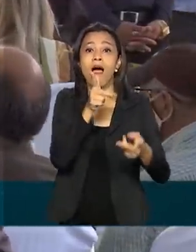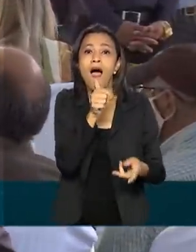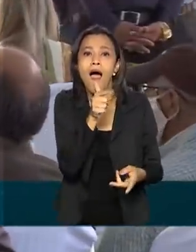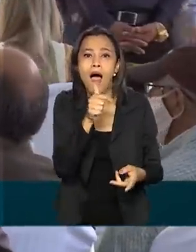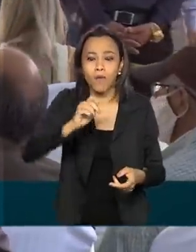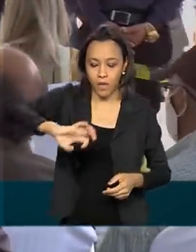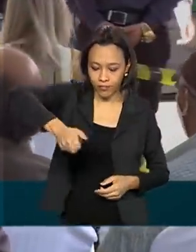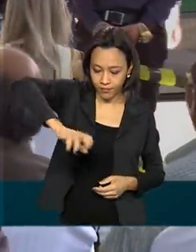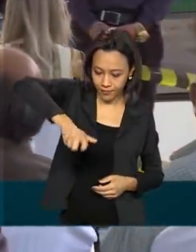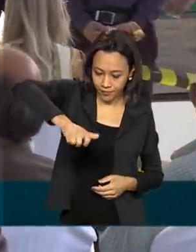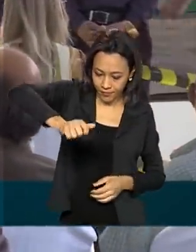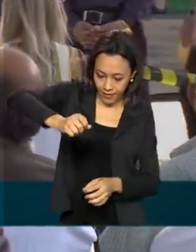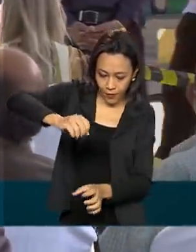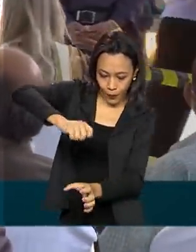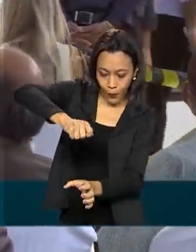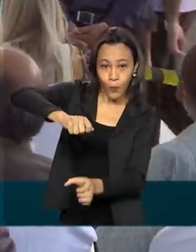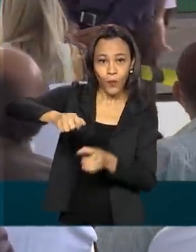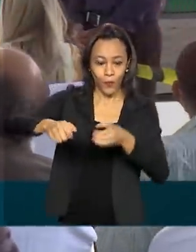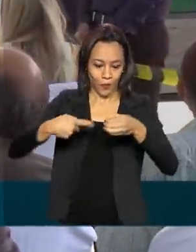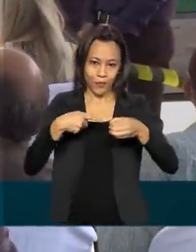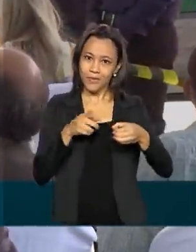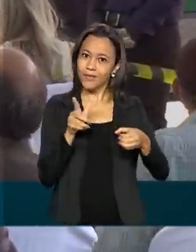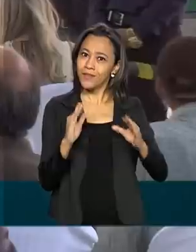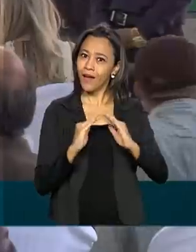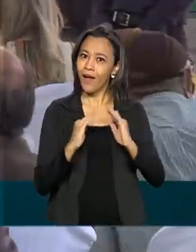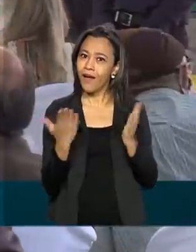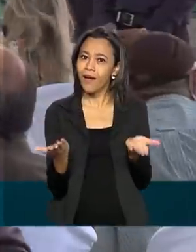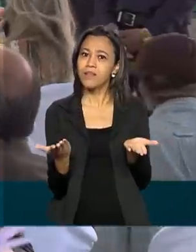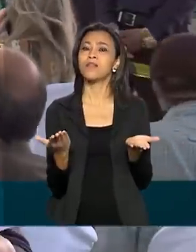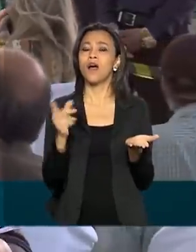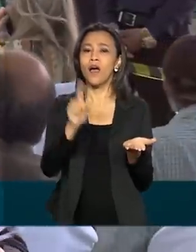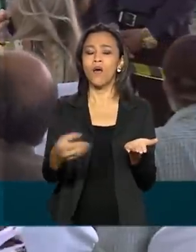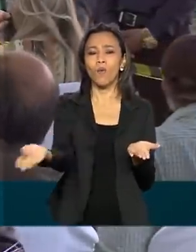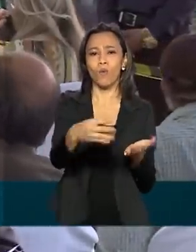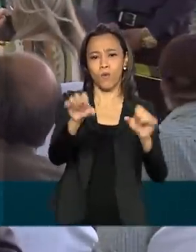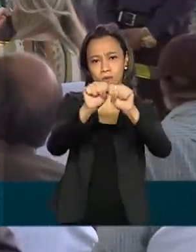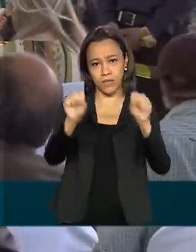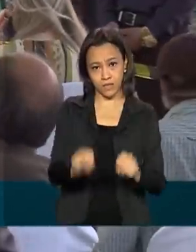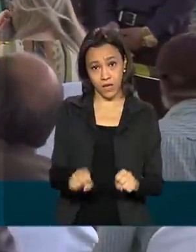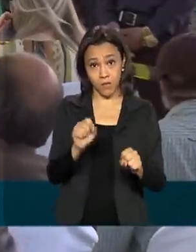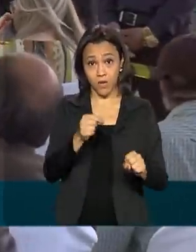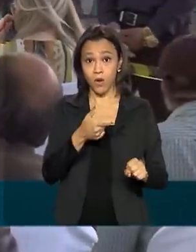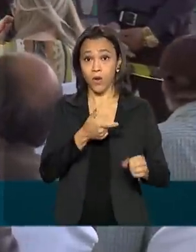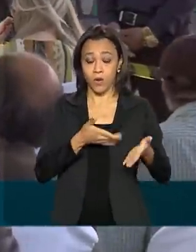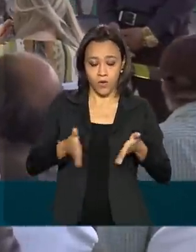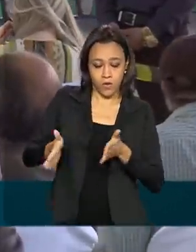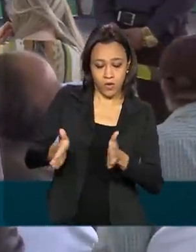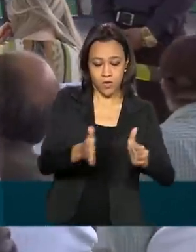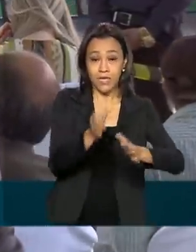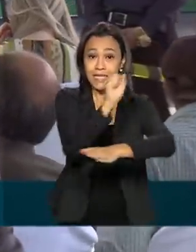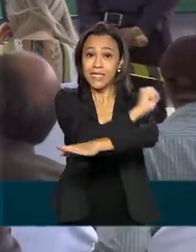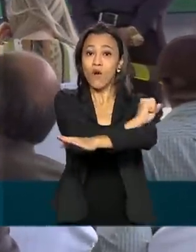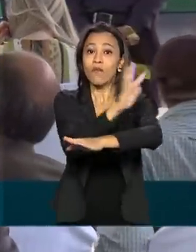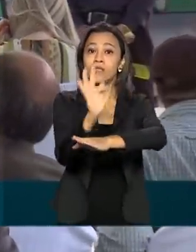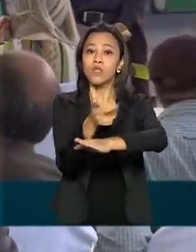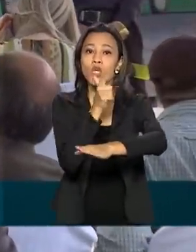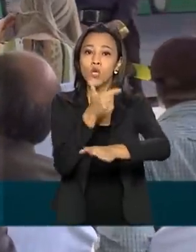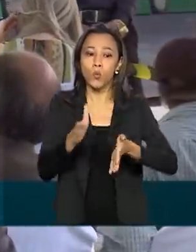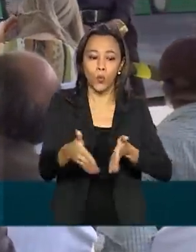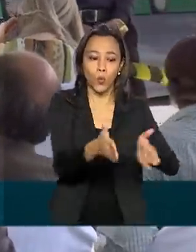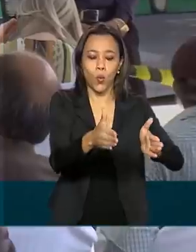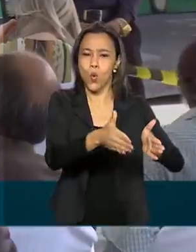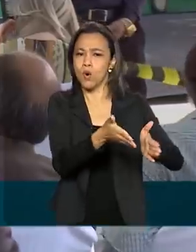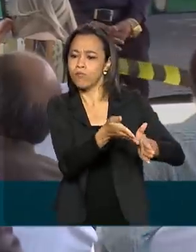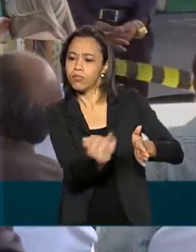torneira de casa. O novo sistema faz parte do projeto de transposição do rio São Francisco, que fica a cerca de 100